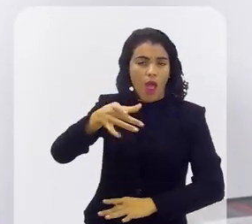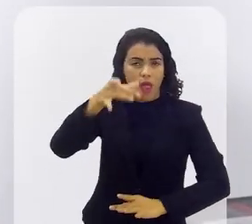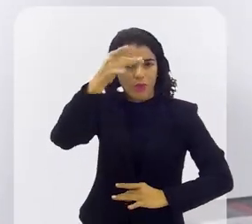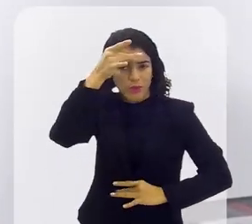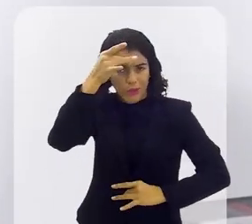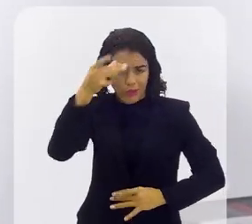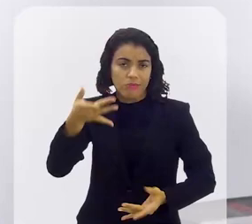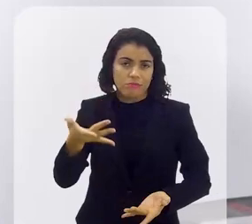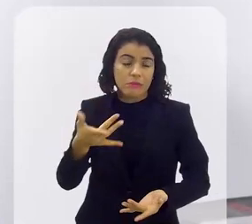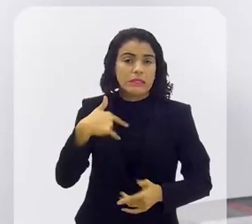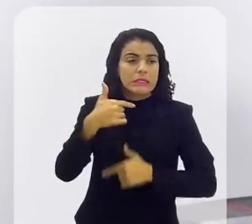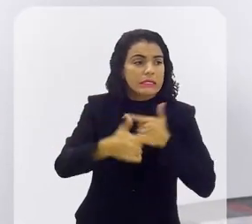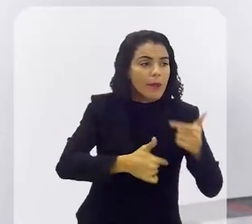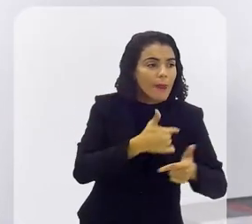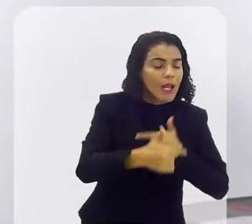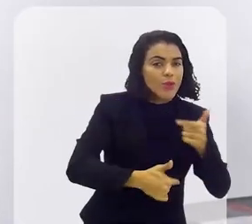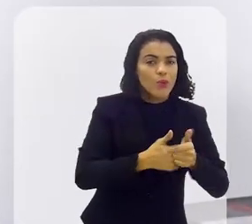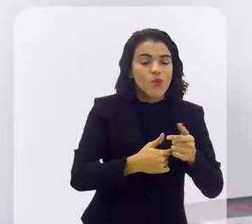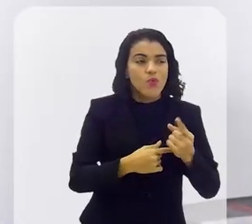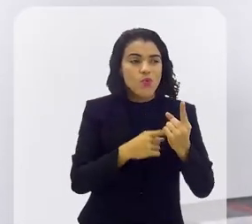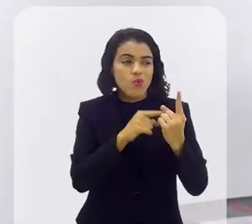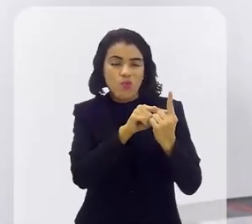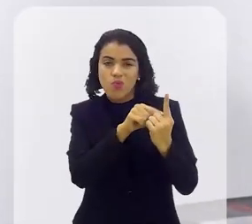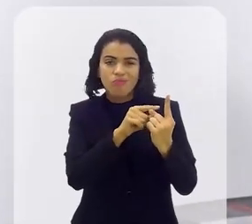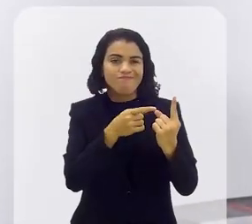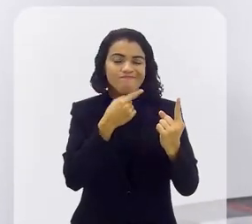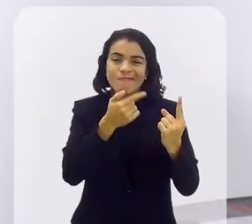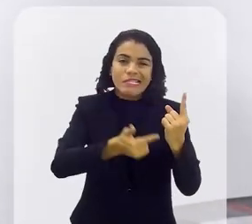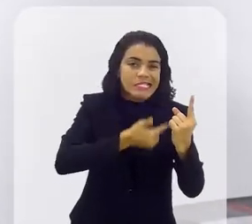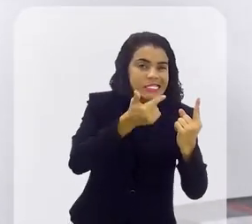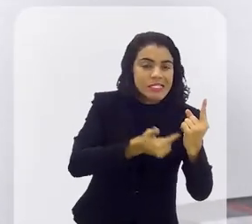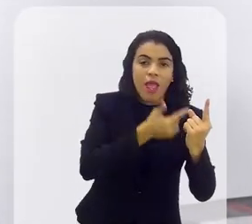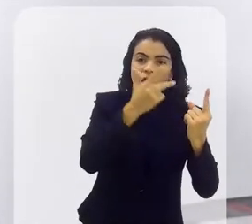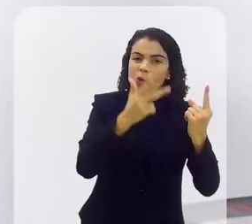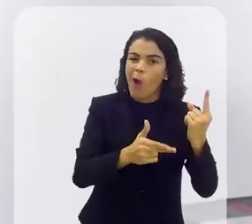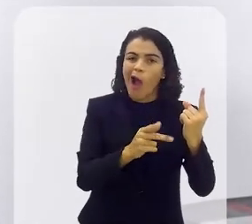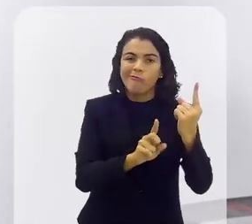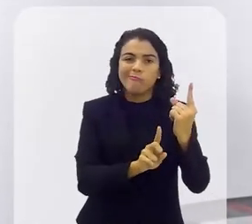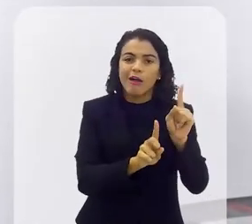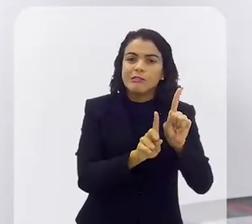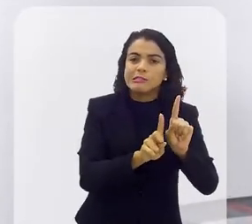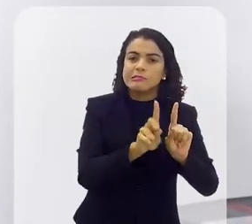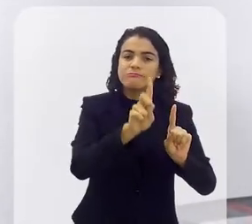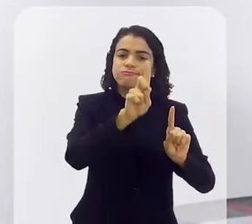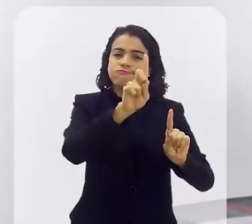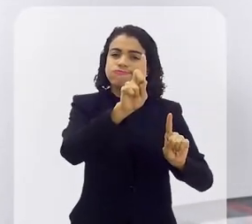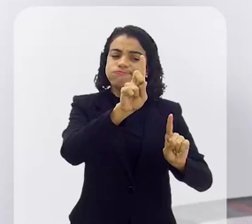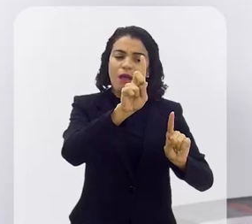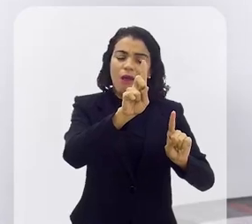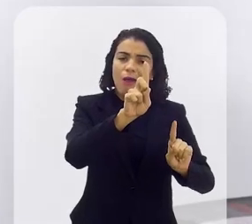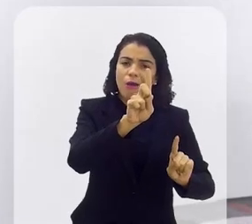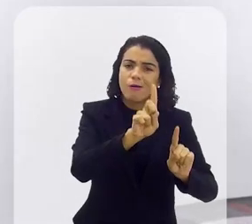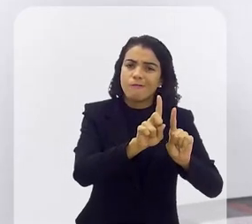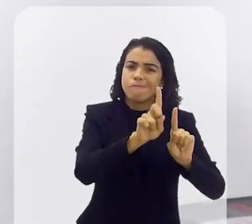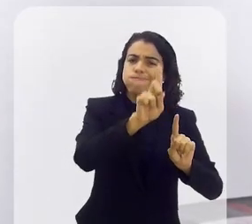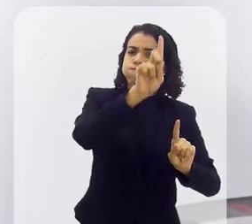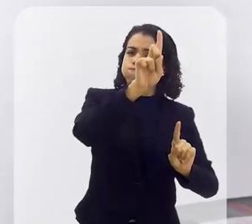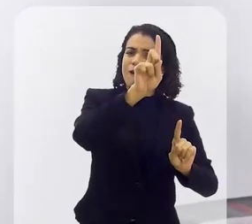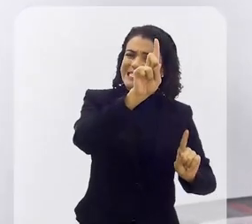trocando trabalhando e de repente o outro não rende aquilo que você